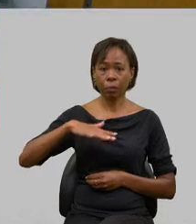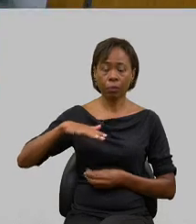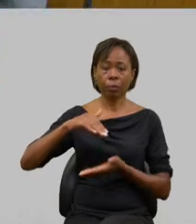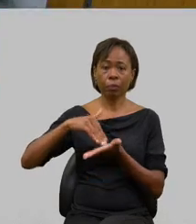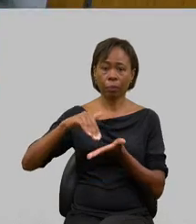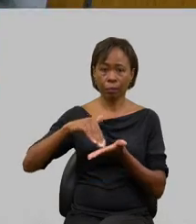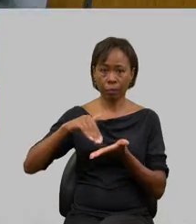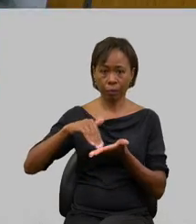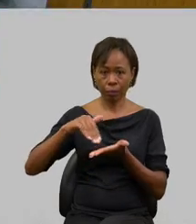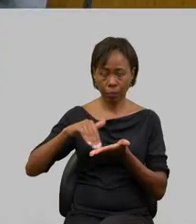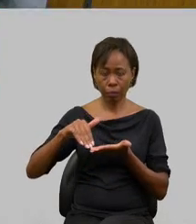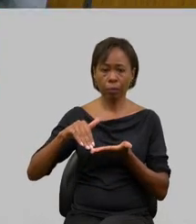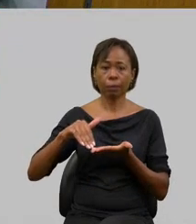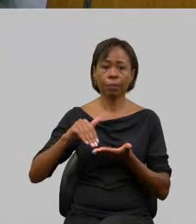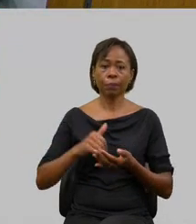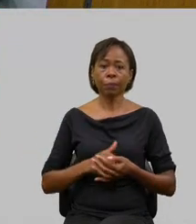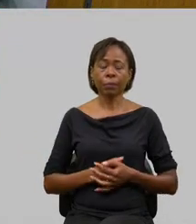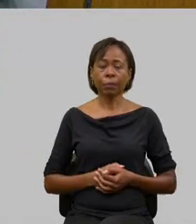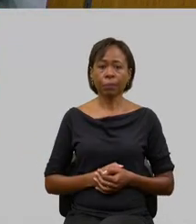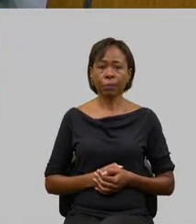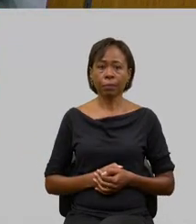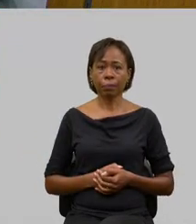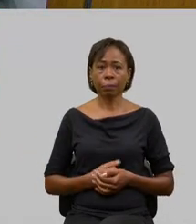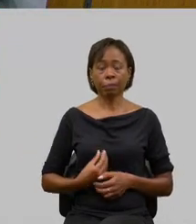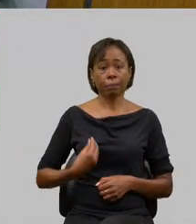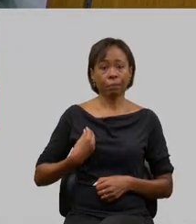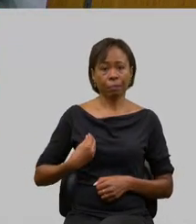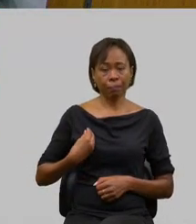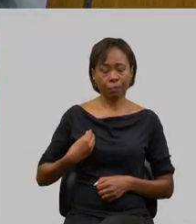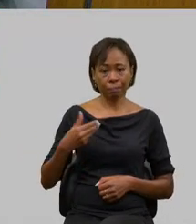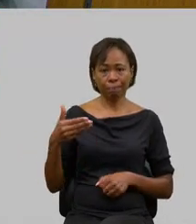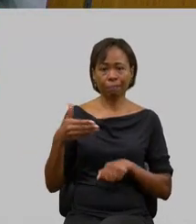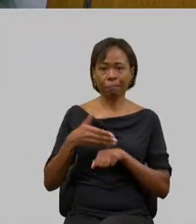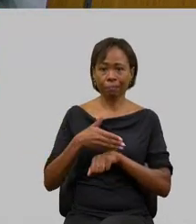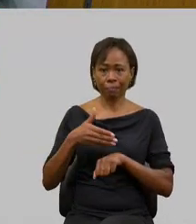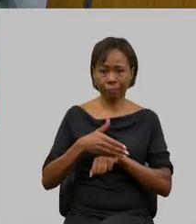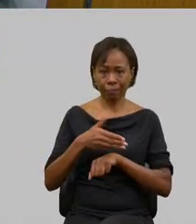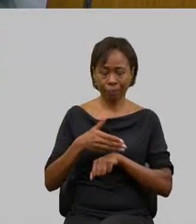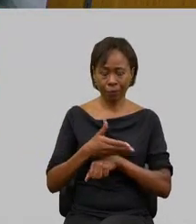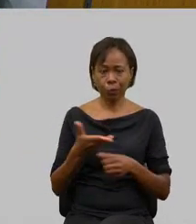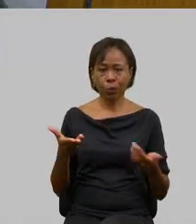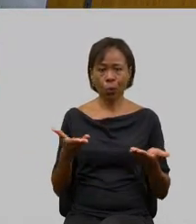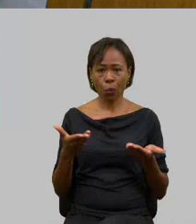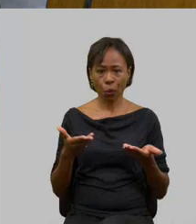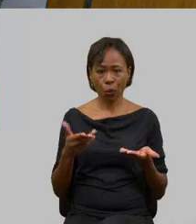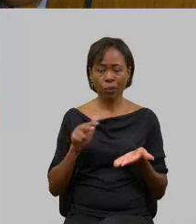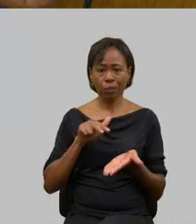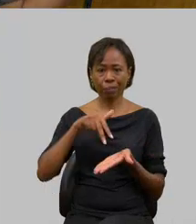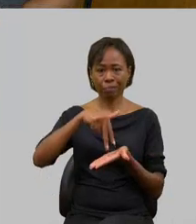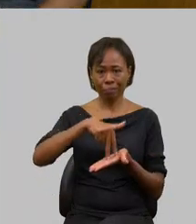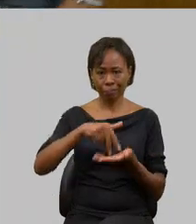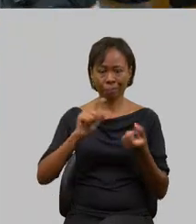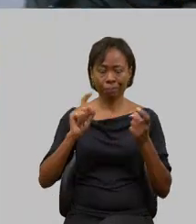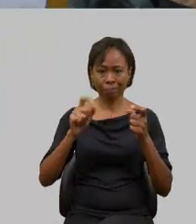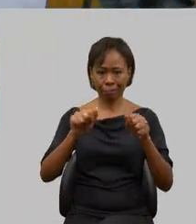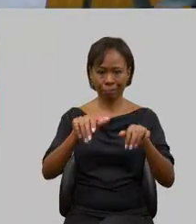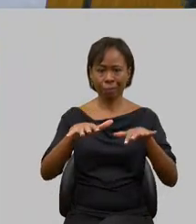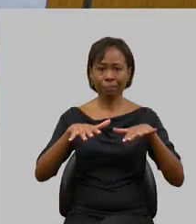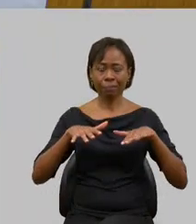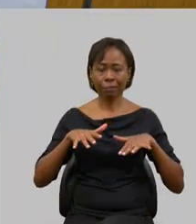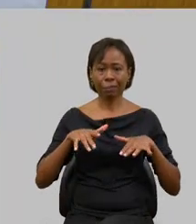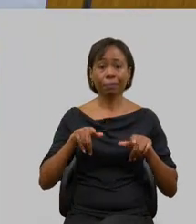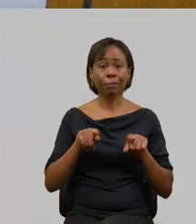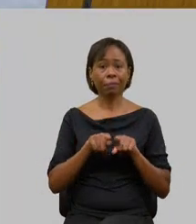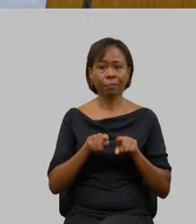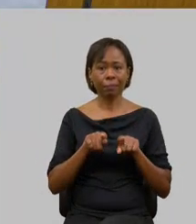Agricultura, Pecuária e Abastecimento que se fazem presentes aqui no nosso plenário cumprimento também